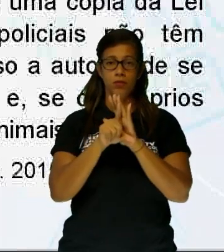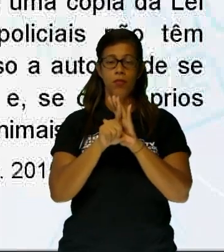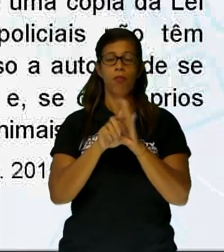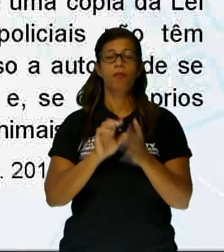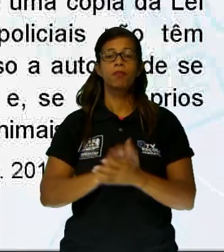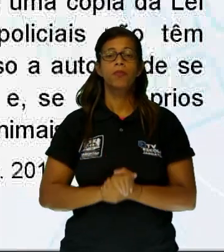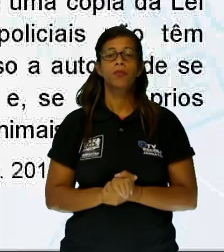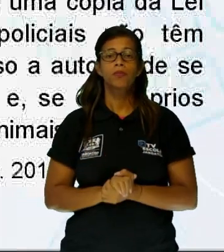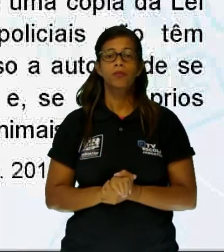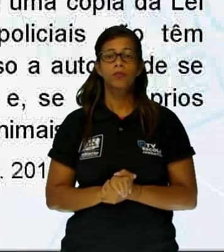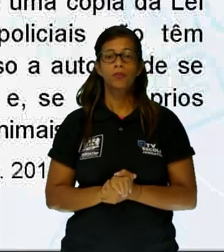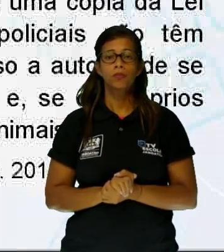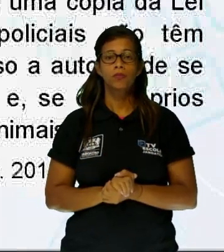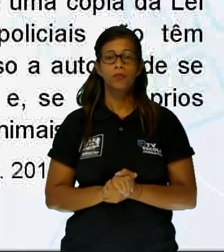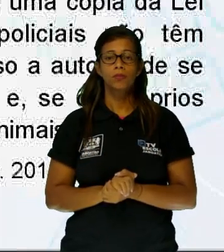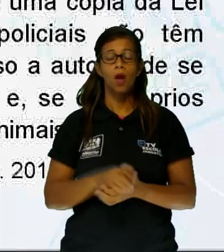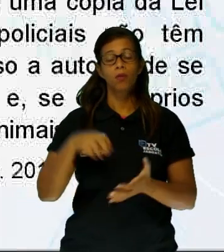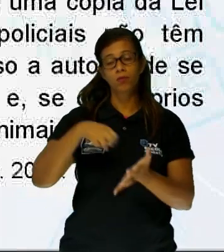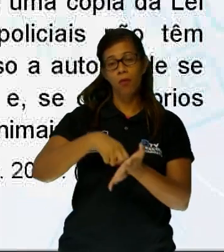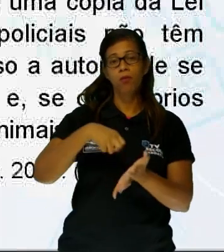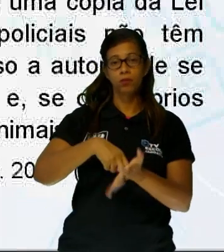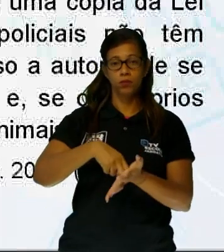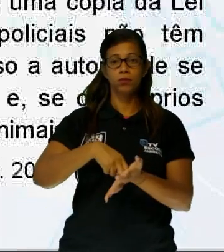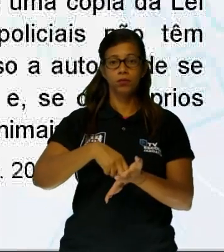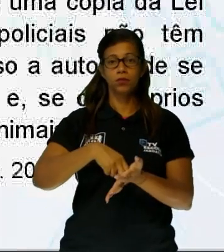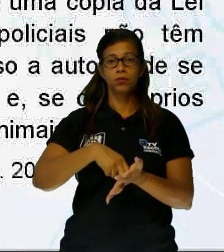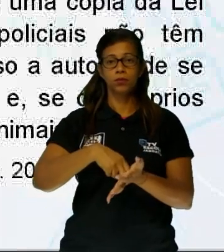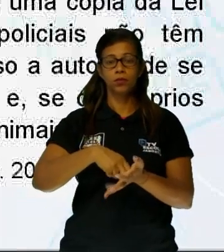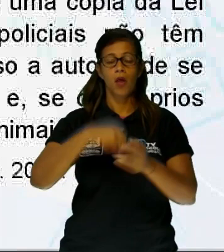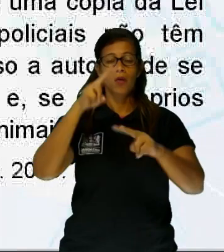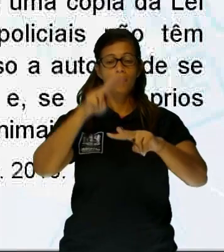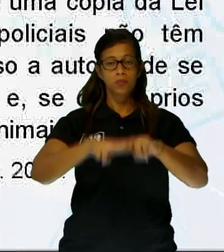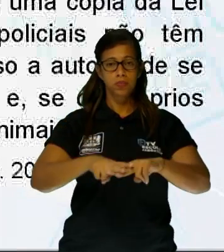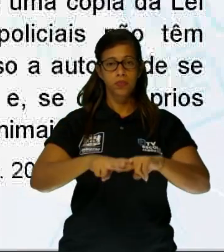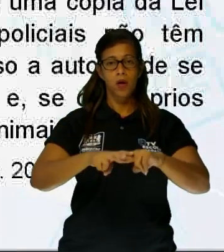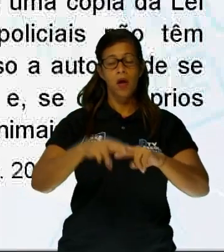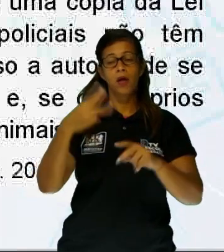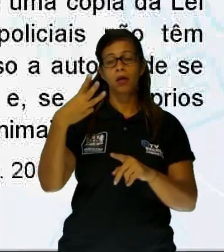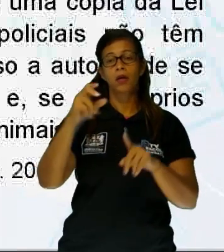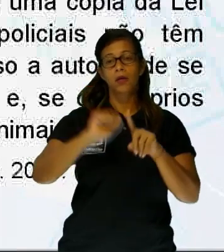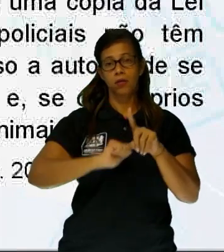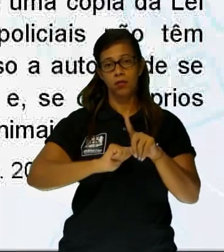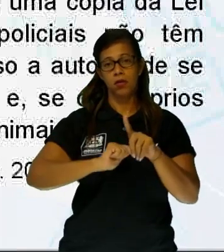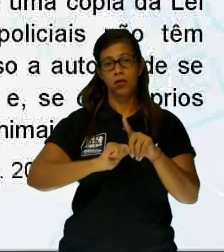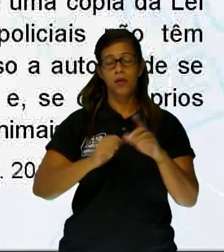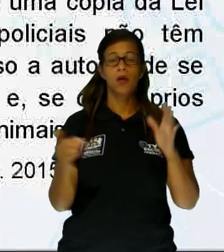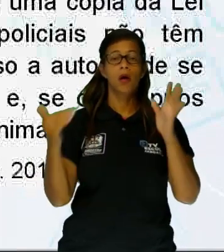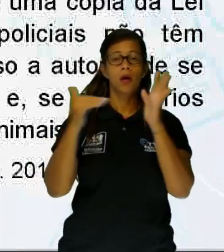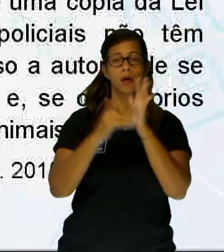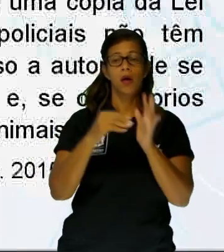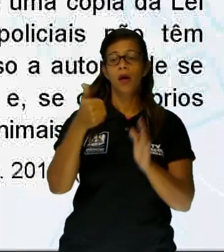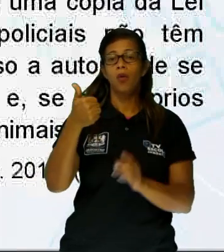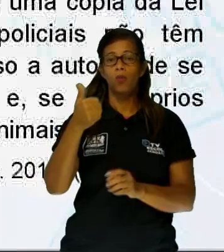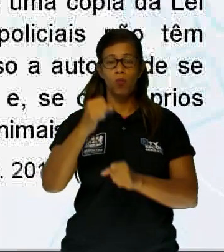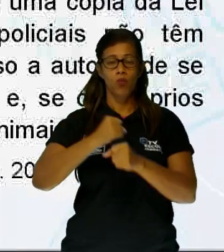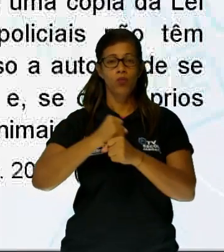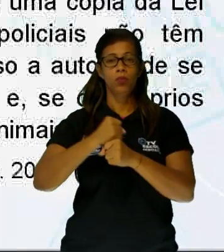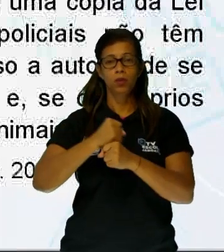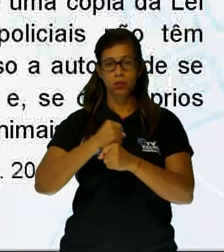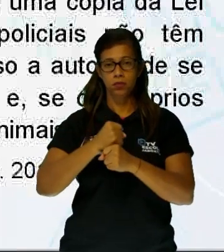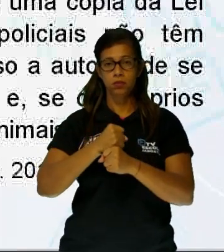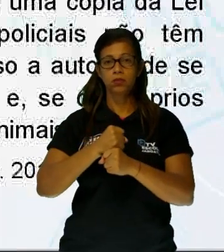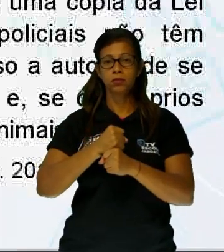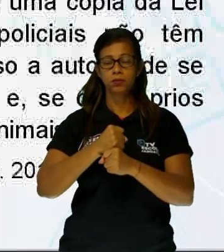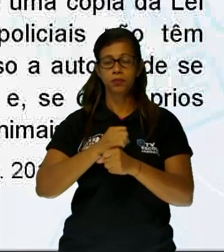da Lei de Crimes Ambientais é de detenção de 3 meses a 1 ano. A multa e a pena prevista pelo